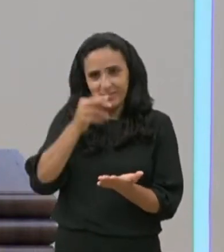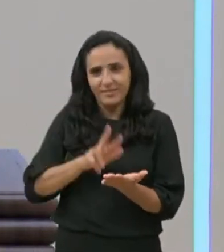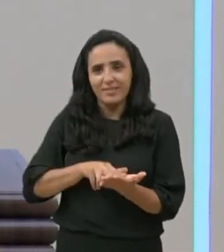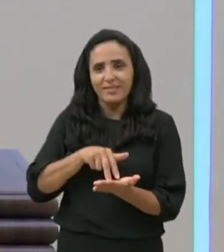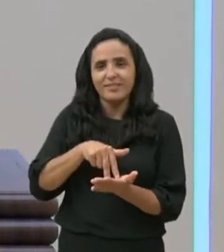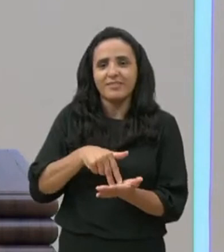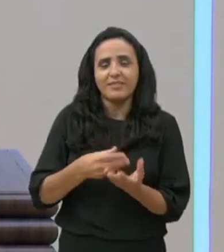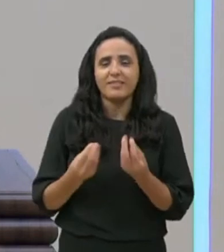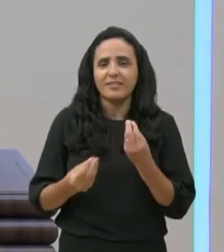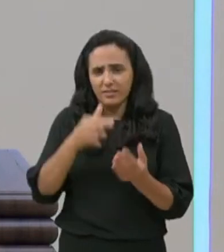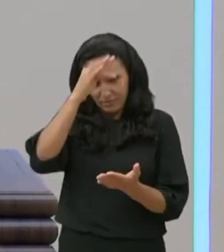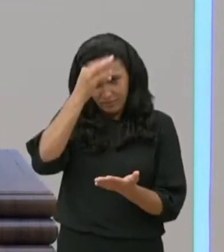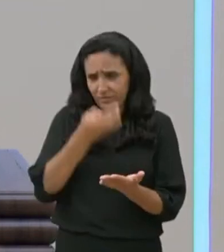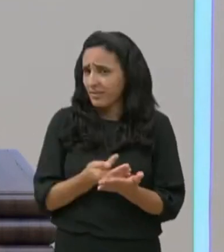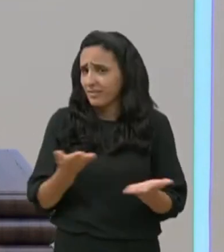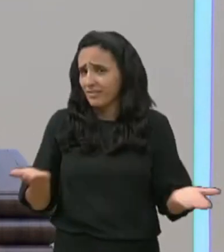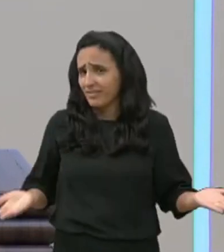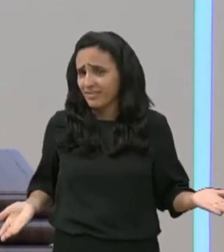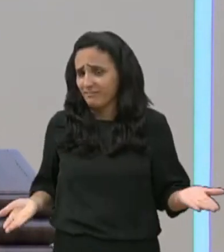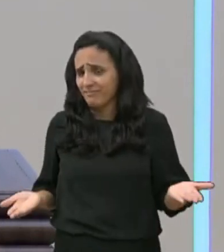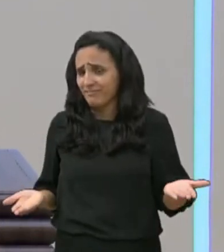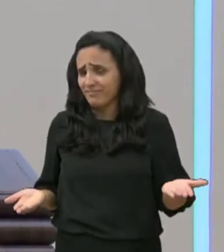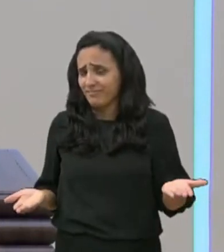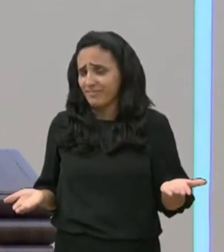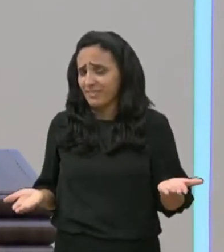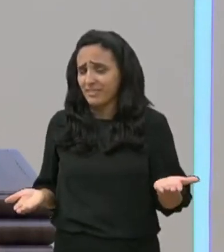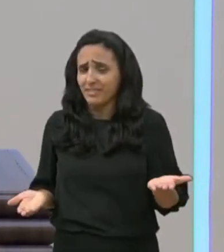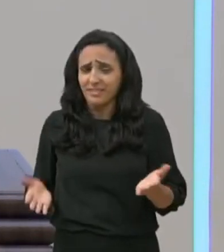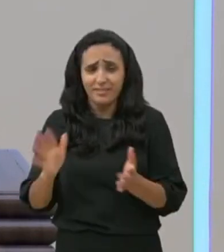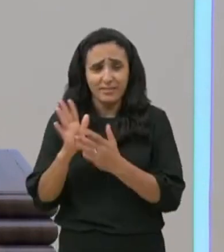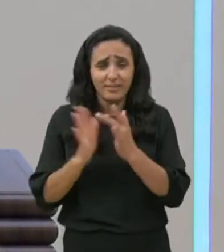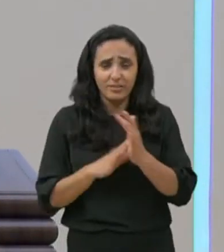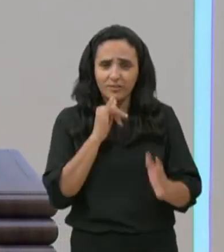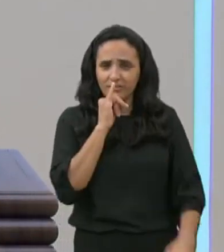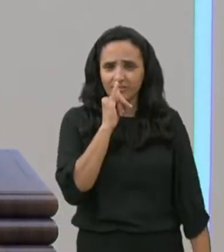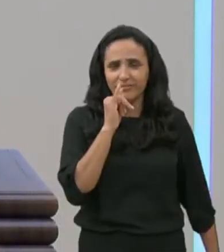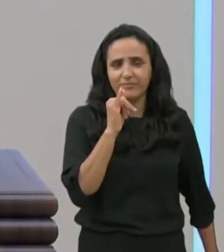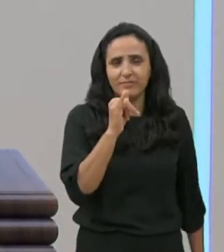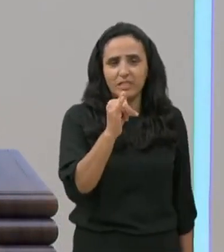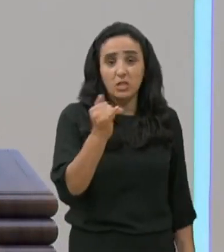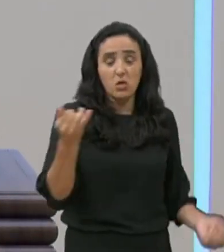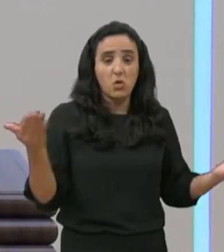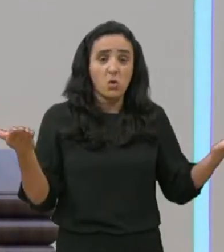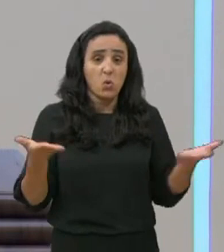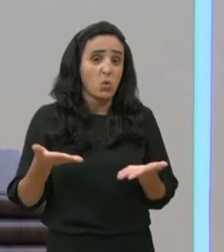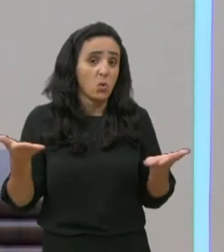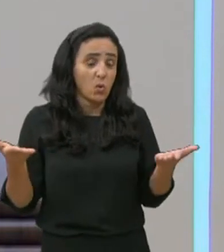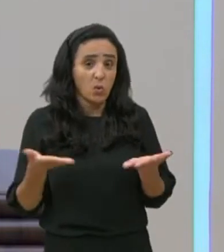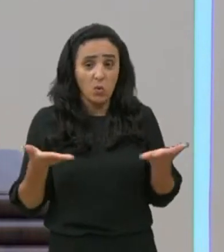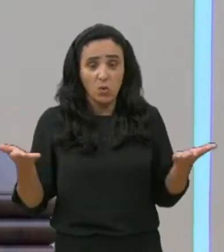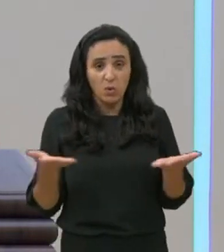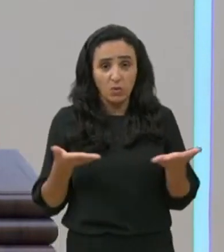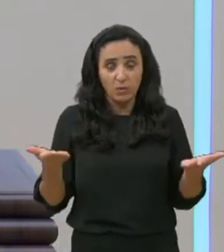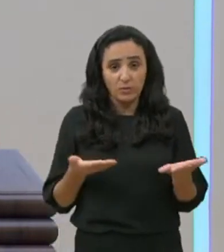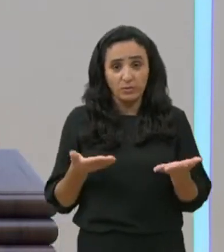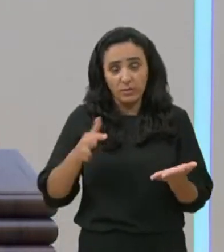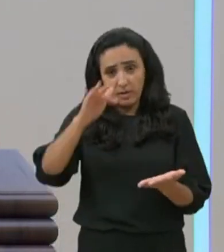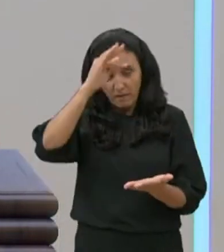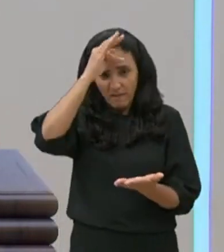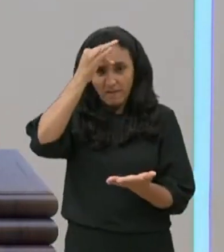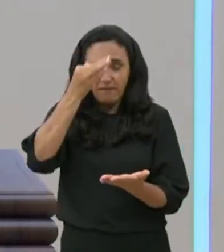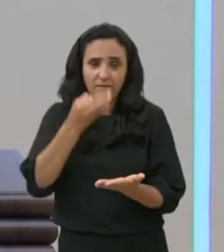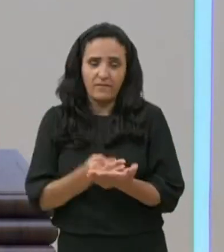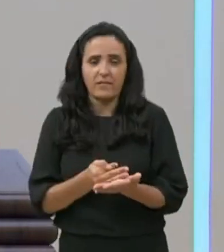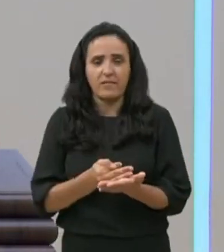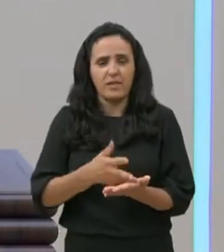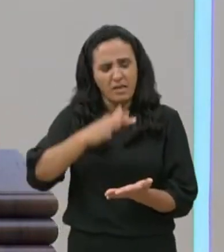como está a sua fé, está firme em Deus, porque Jesus, está dizendo para você, nesta oportunidade, seja, feito,